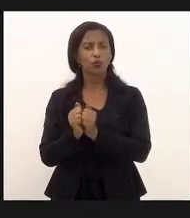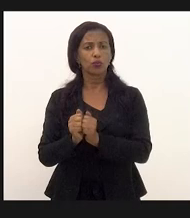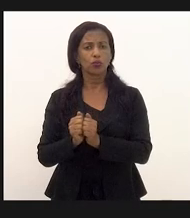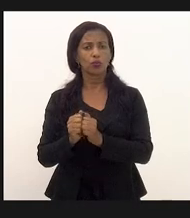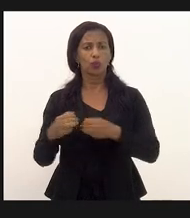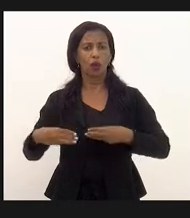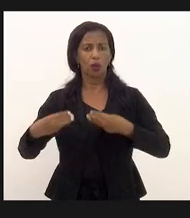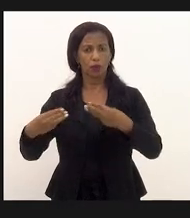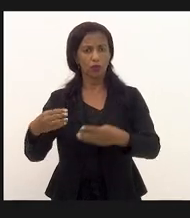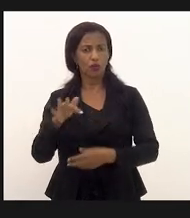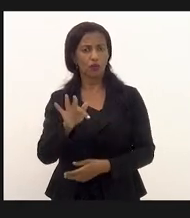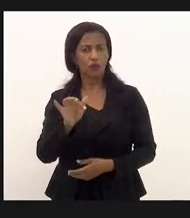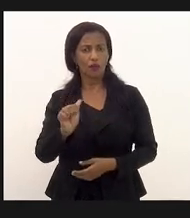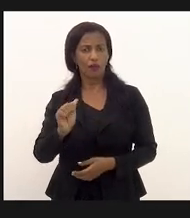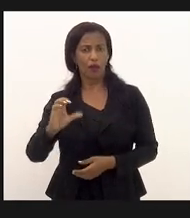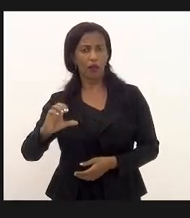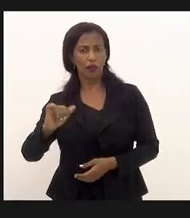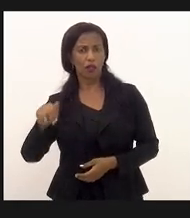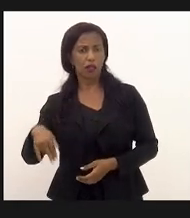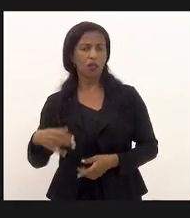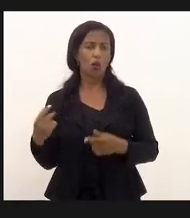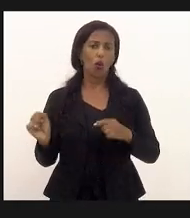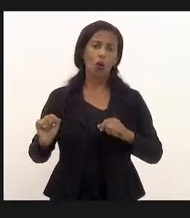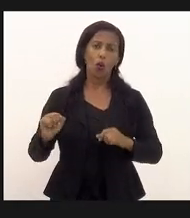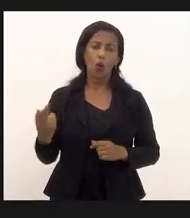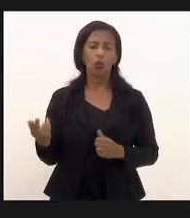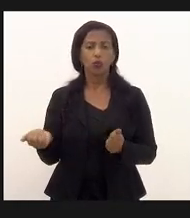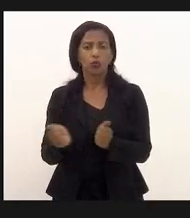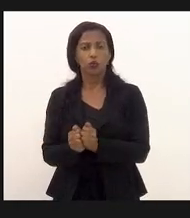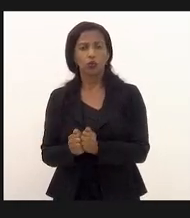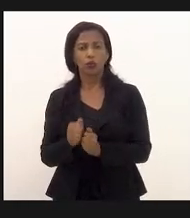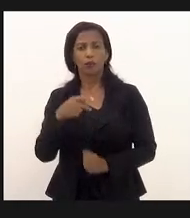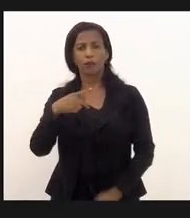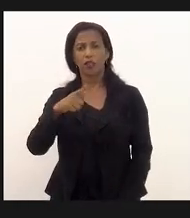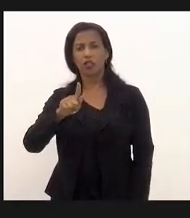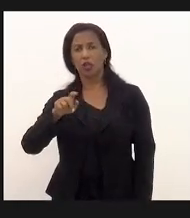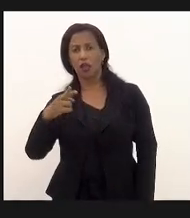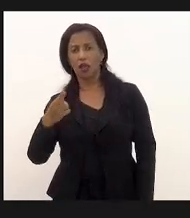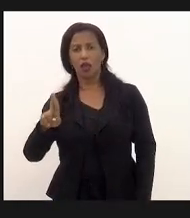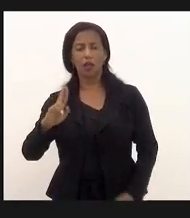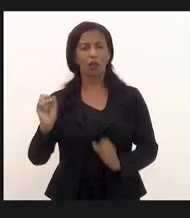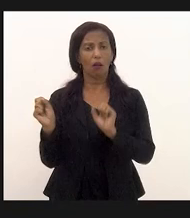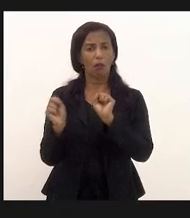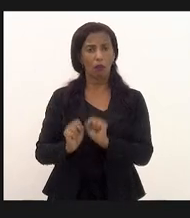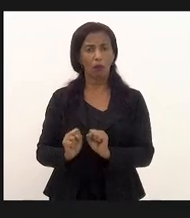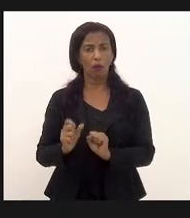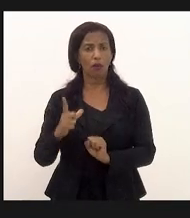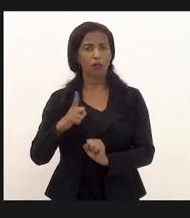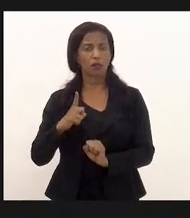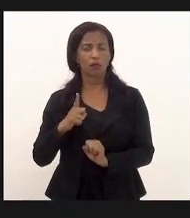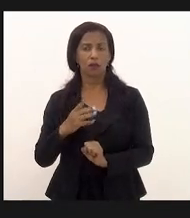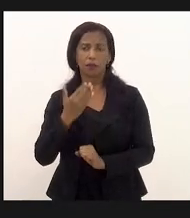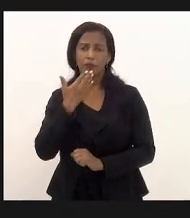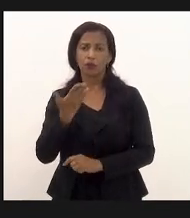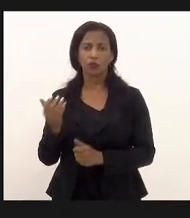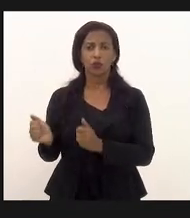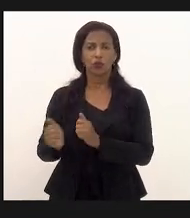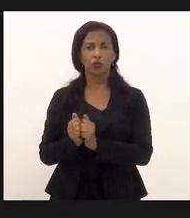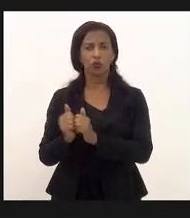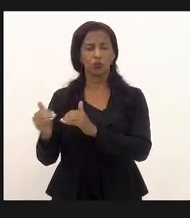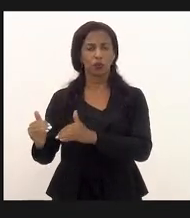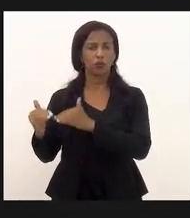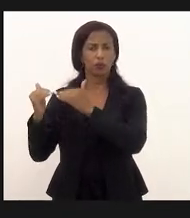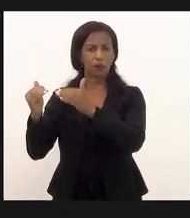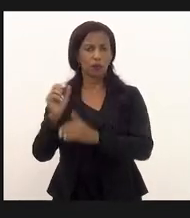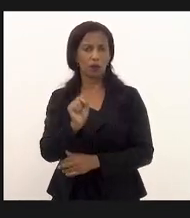ministro Edson Fachin ou junto mesmo a própria PGR para que ela possa peticionar junto ao Supremo